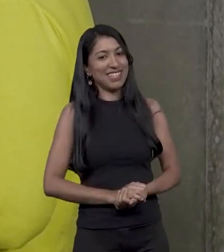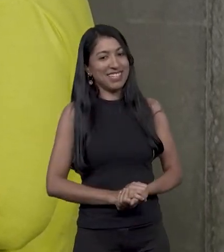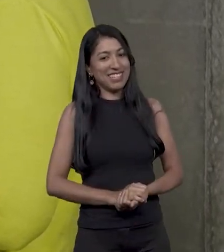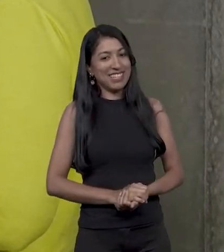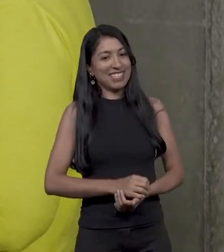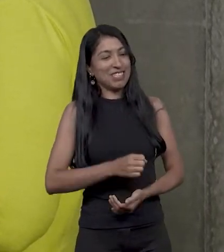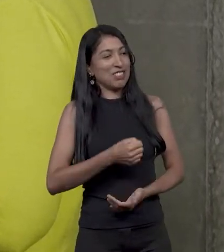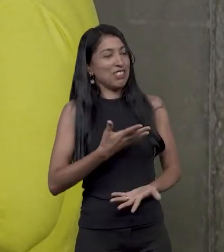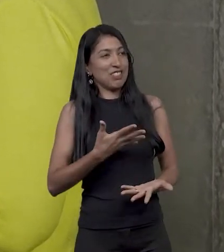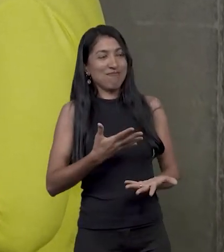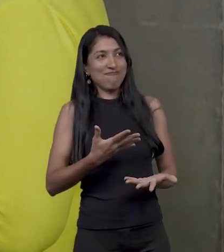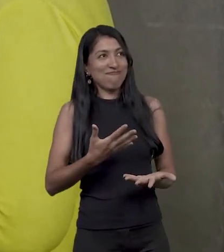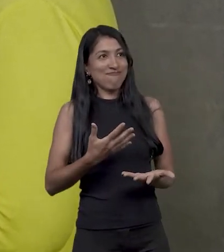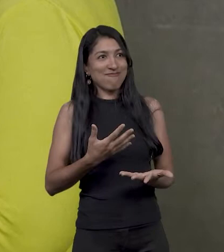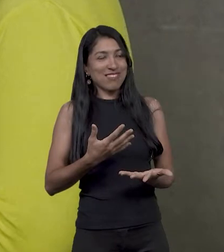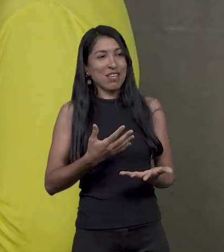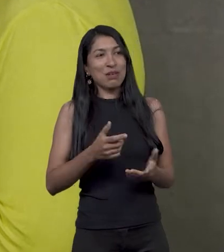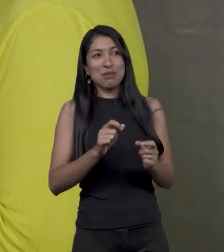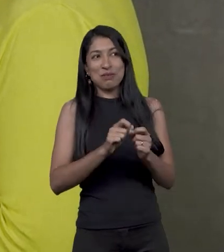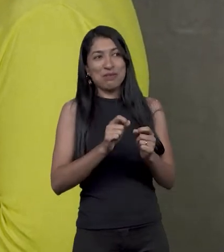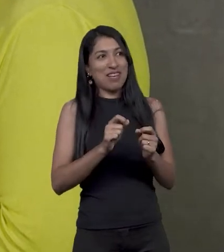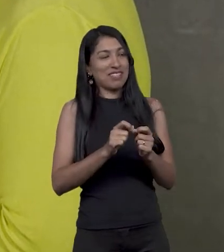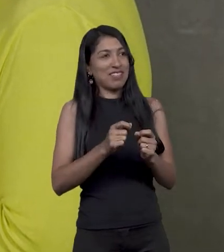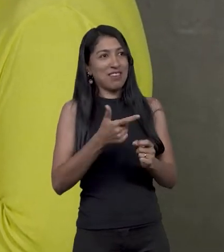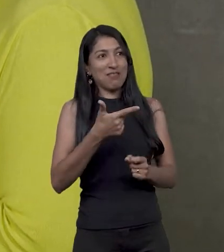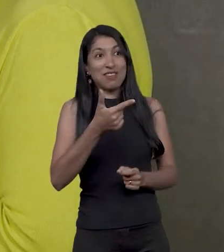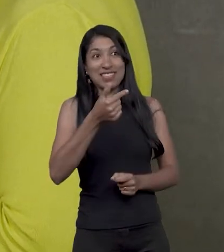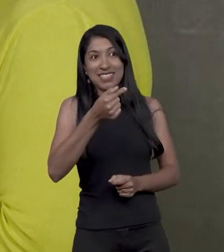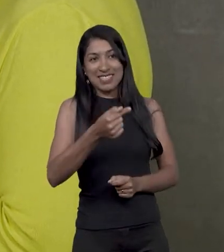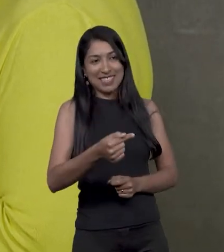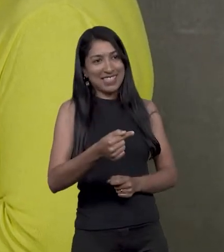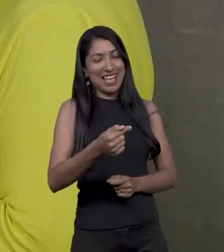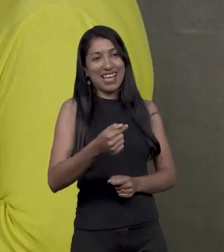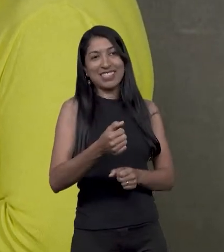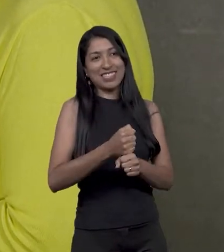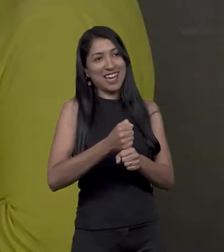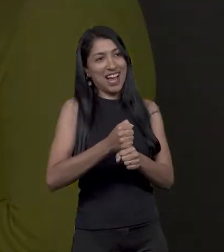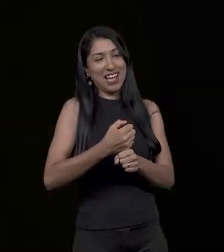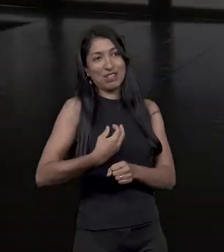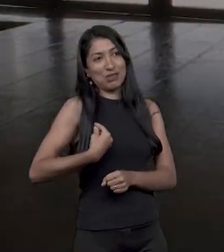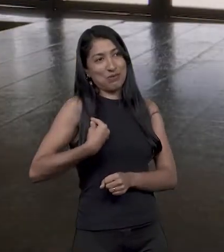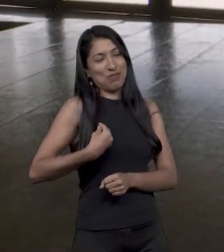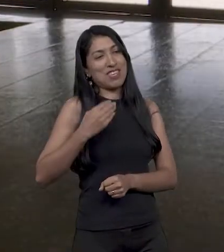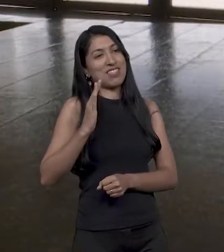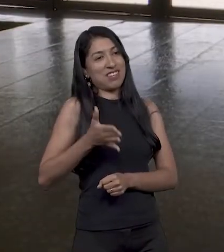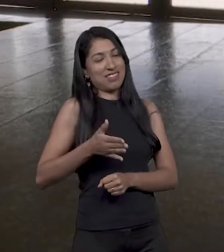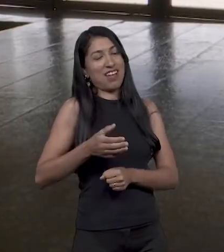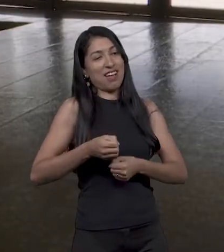uma coisa que eu faço há 27 anos, falar dessa biblioteca.